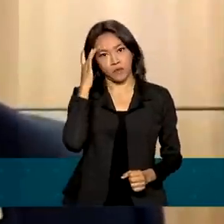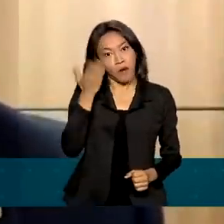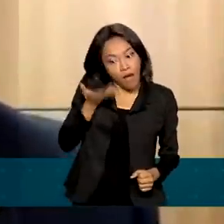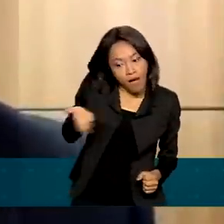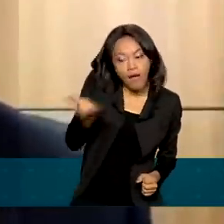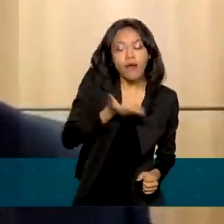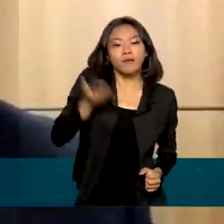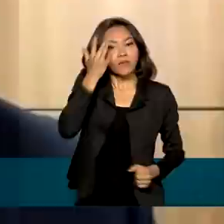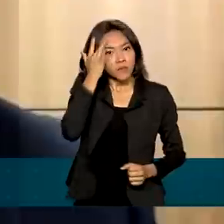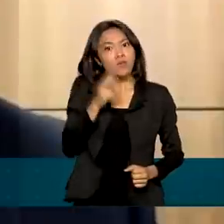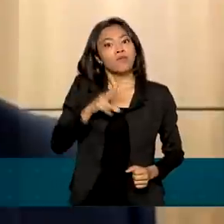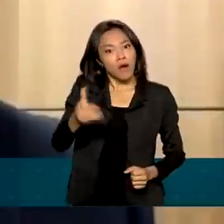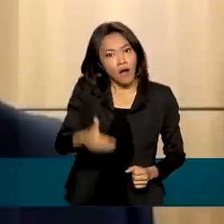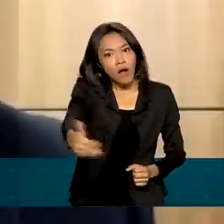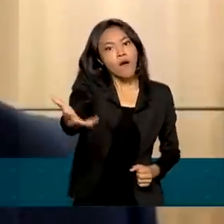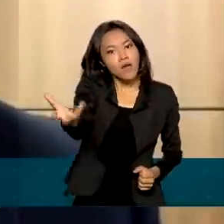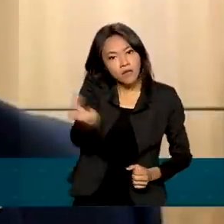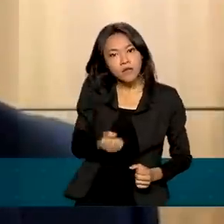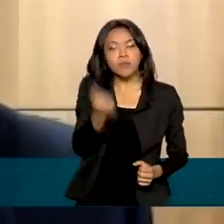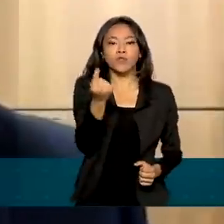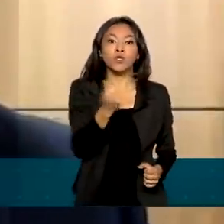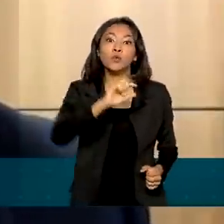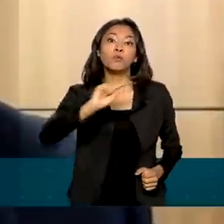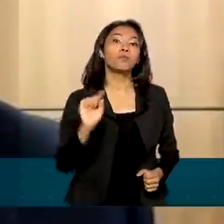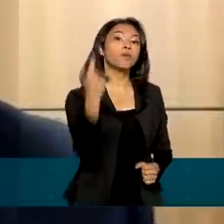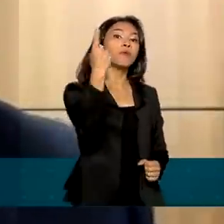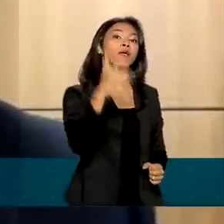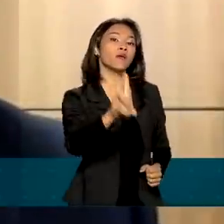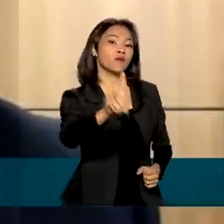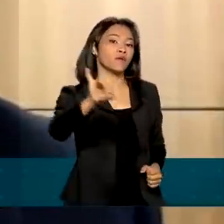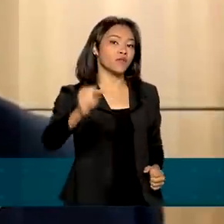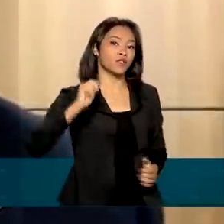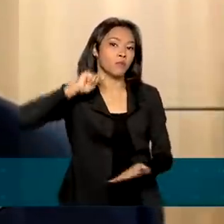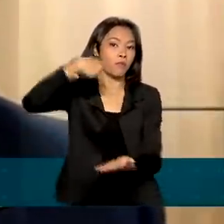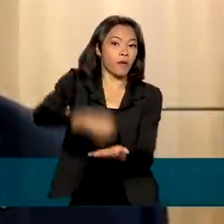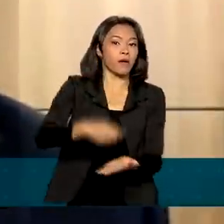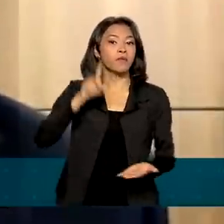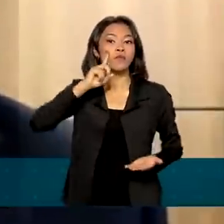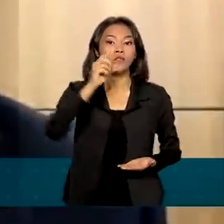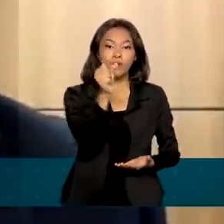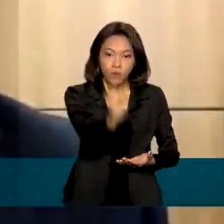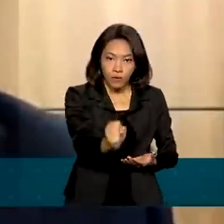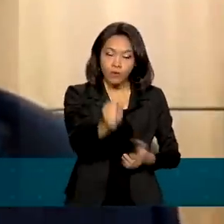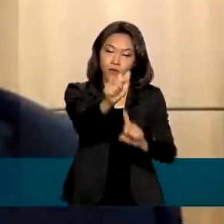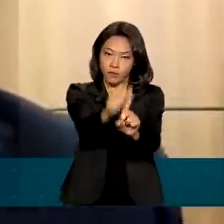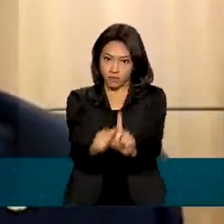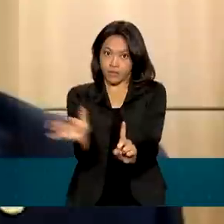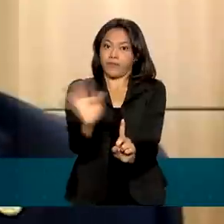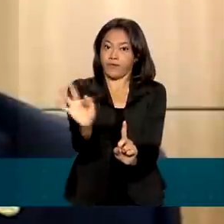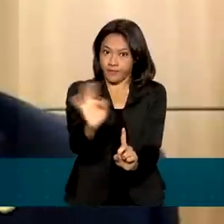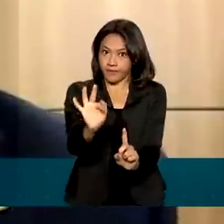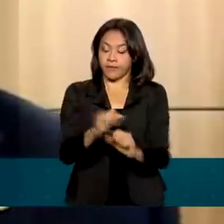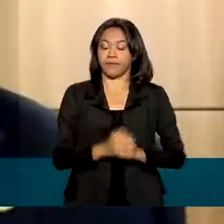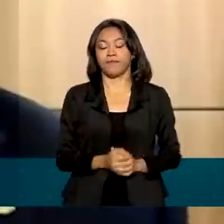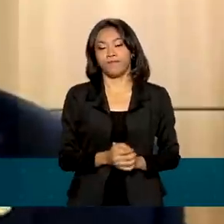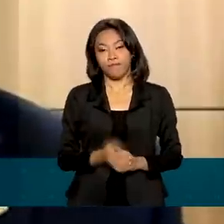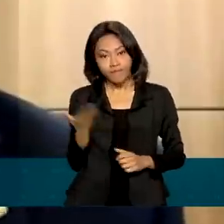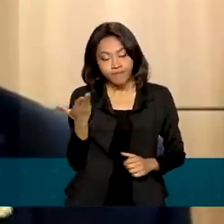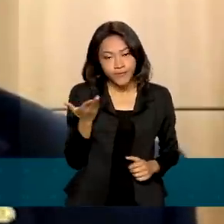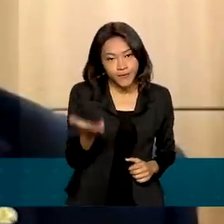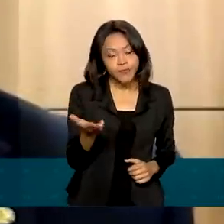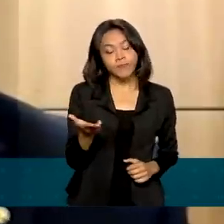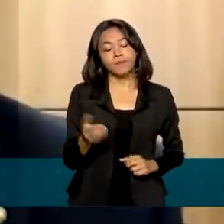seus benefícios no primeiro dia de pagamento Será o dia 8 de fevereiro como parte